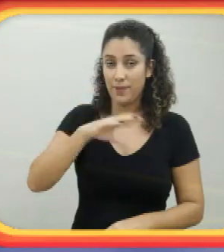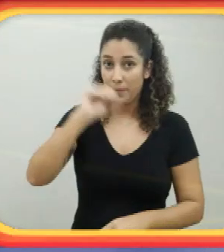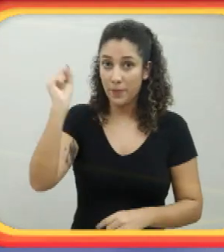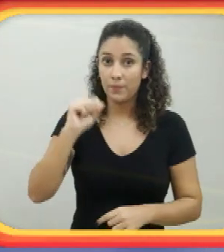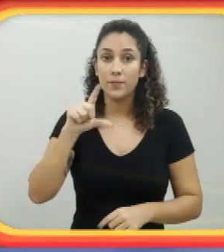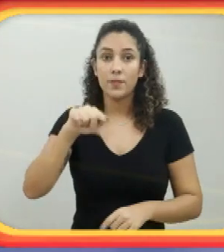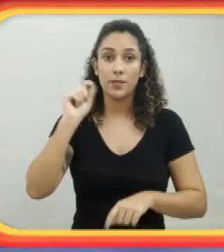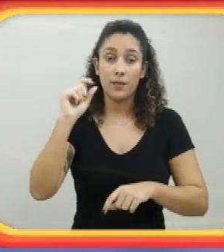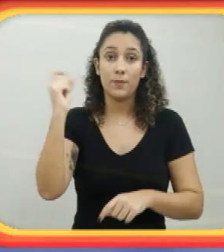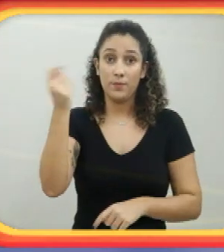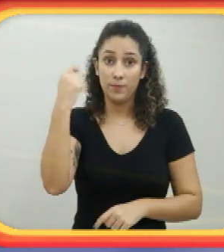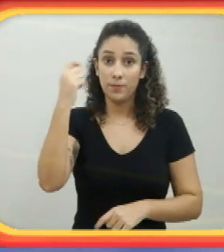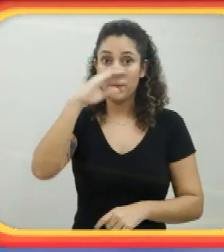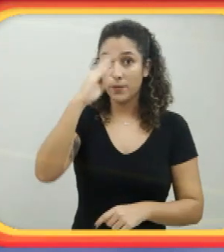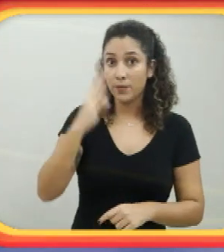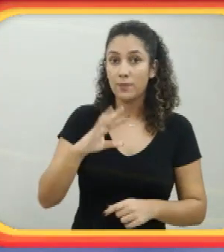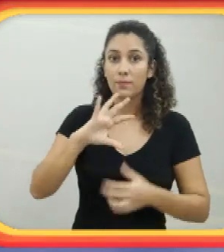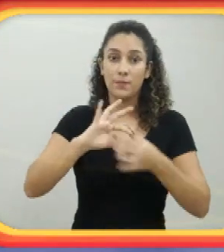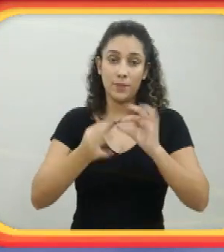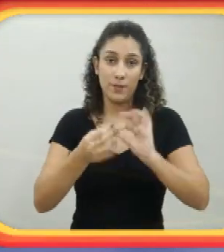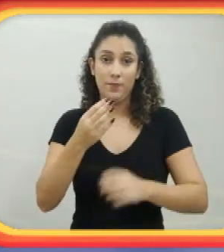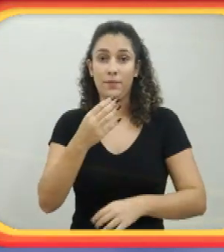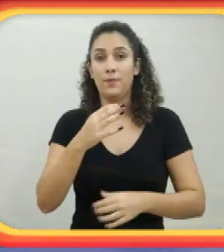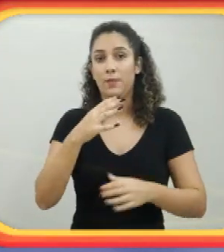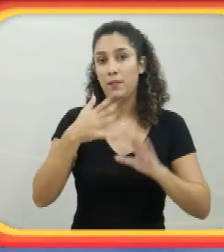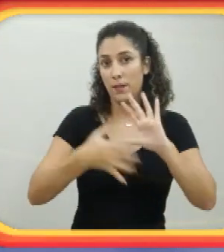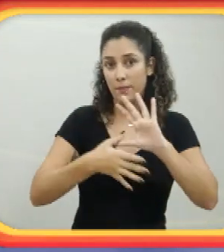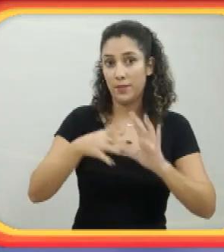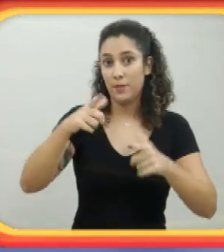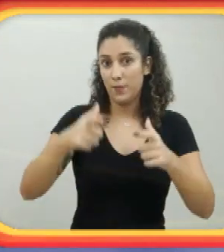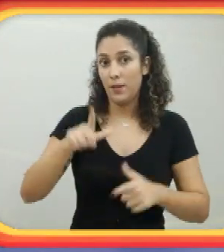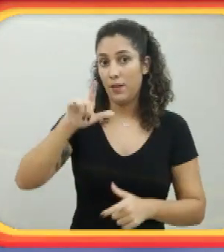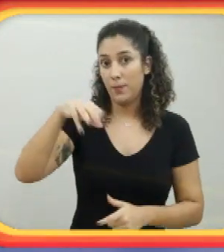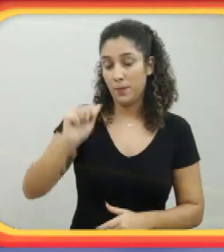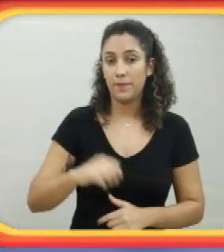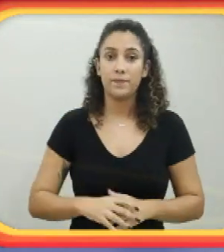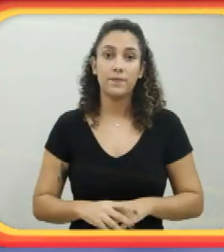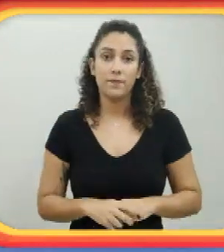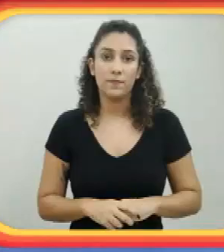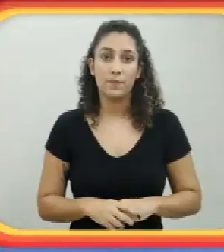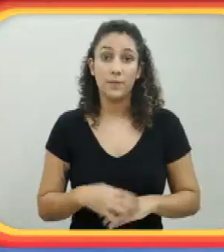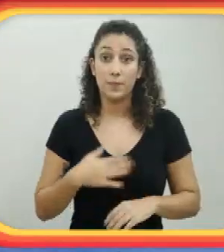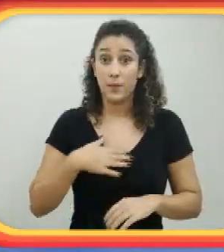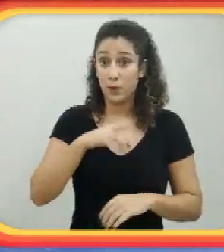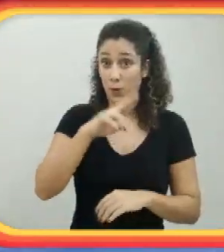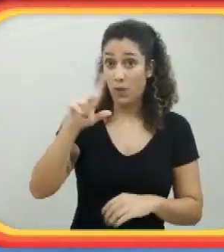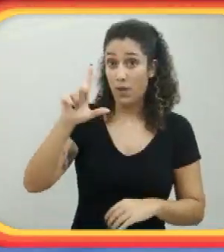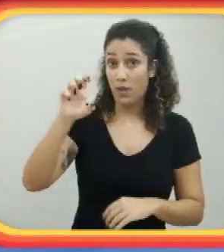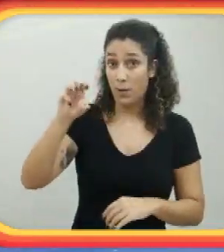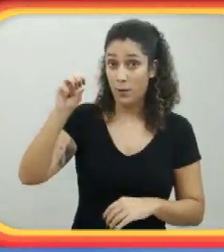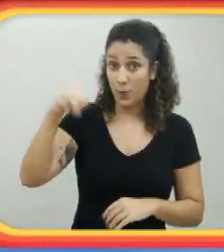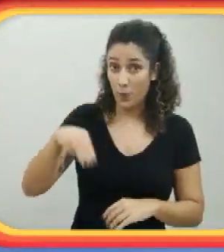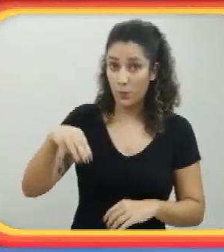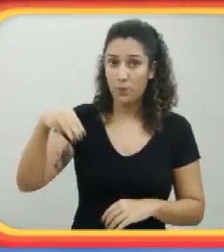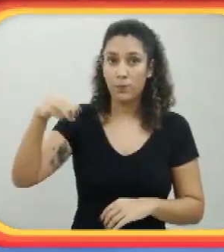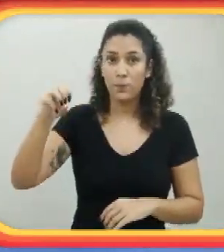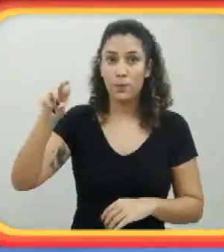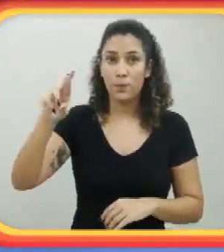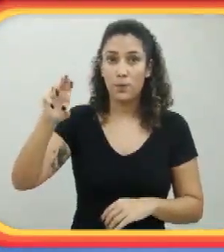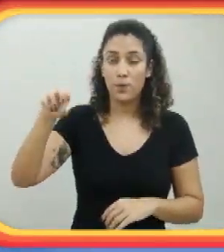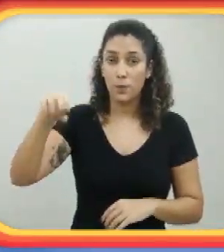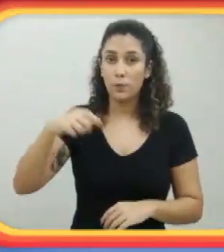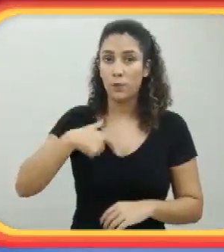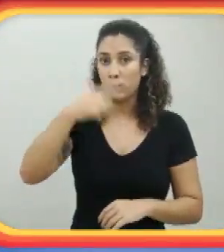tricampeão, ser consecutivo com a seleção brasileira no Parapã americano de Lima. Meu nome é Leomão Moreno, sou da